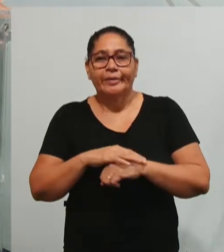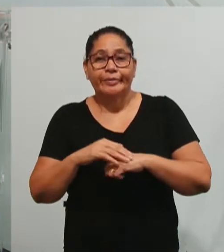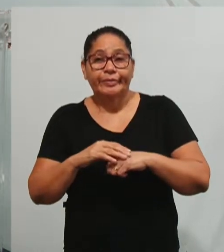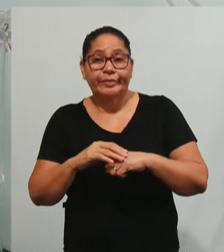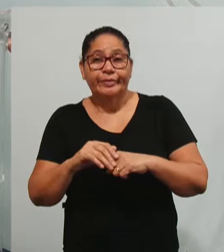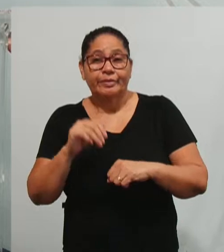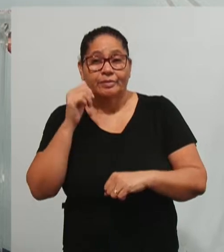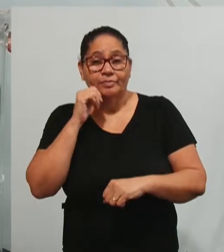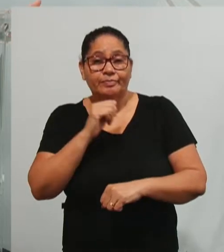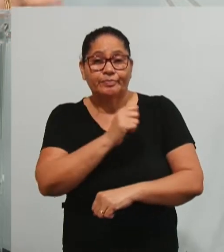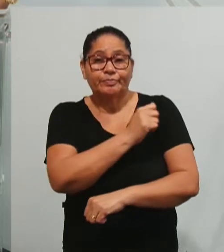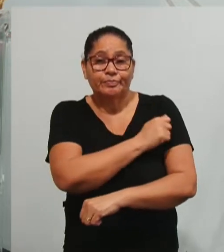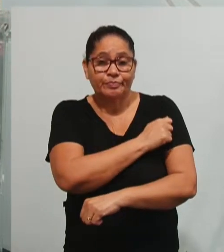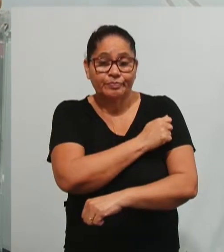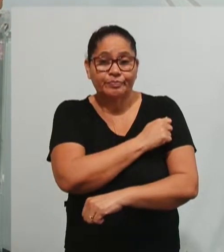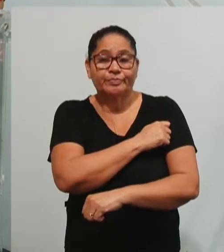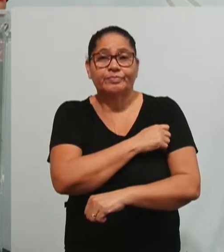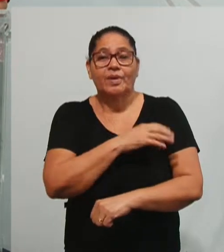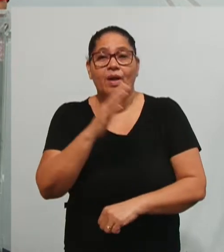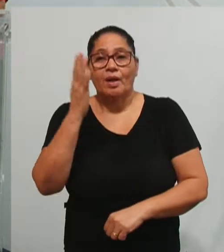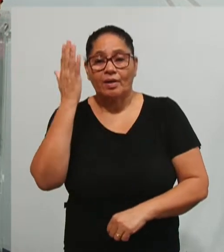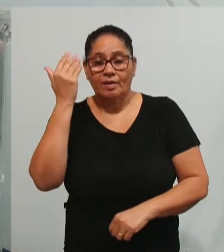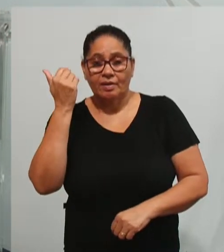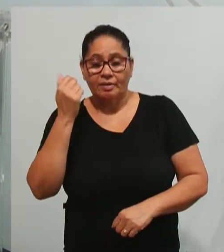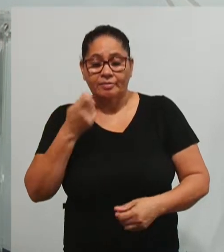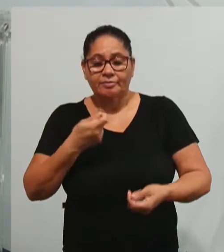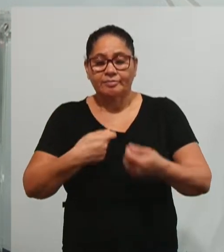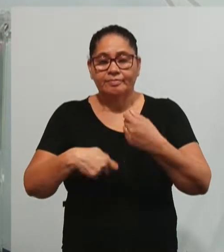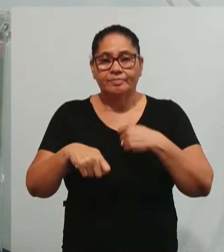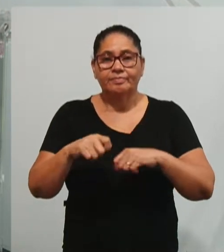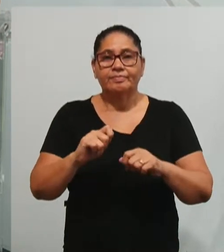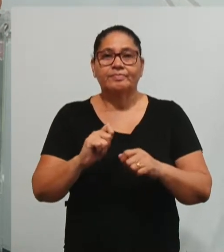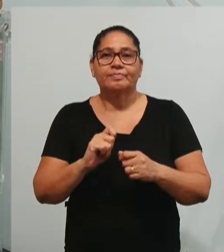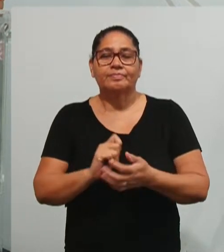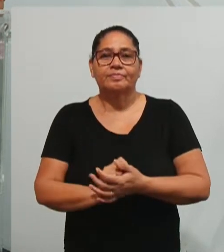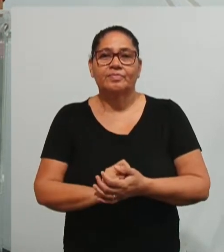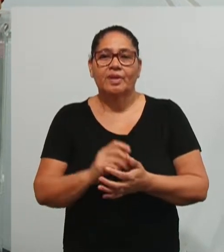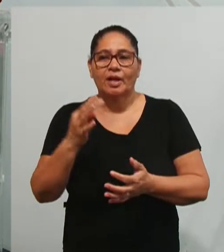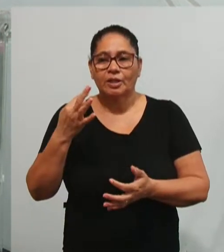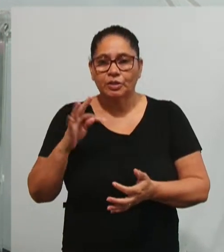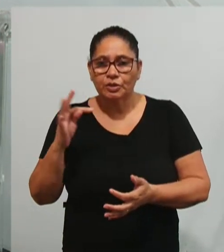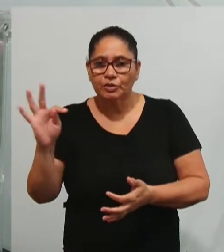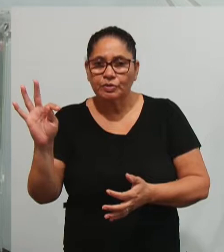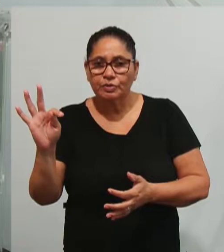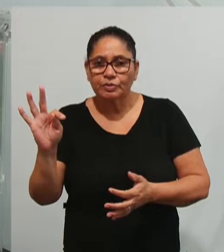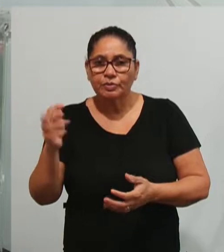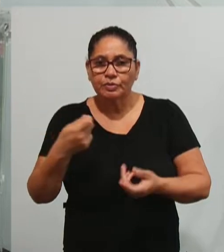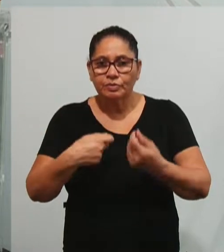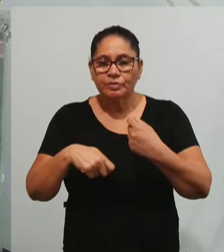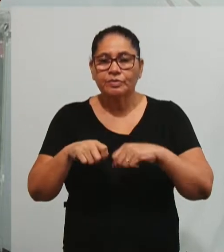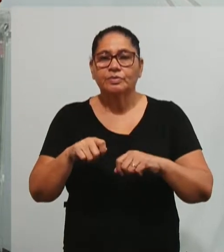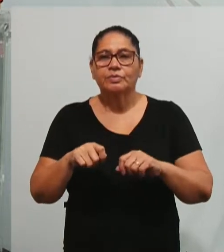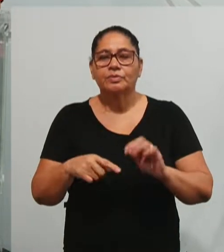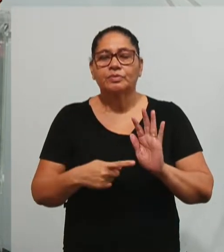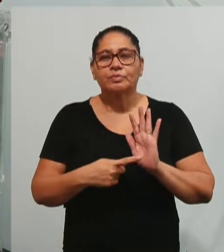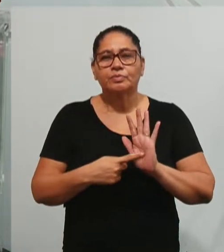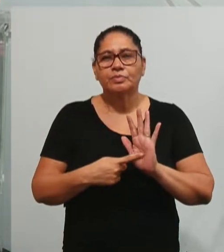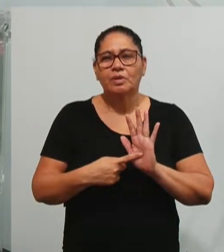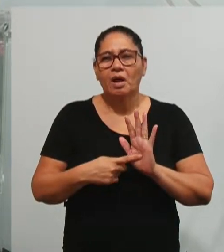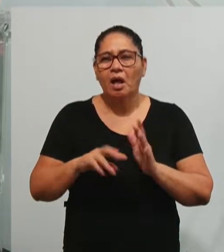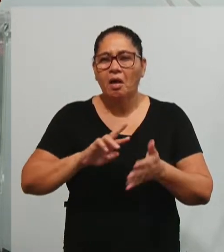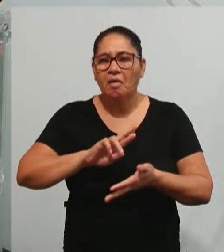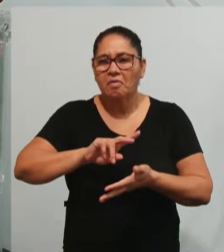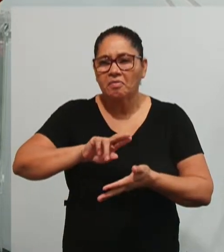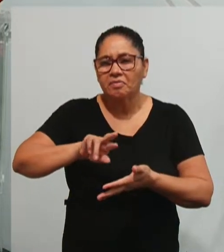alunas, sabemos que a administração, as teorias da administração trouxeram inúmeras